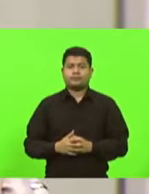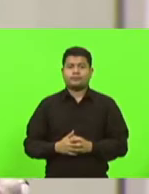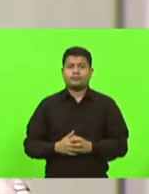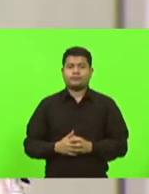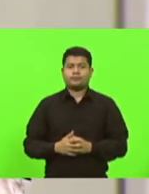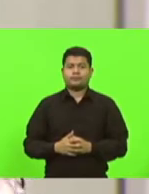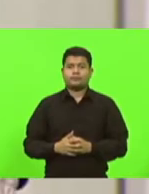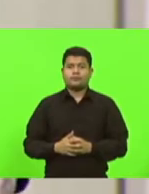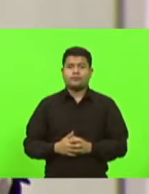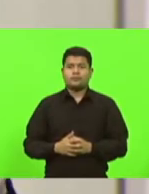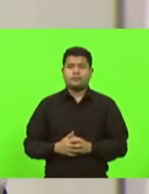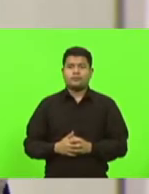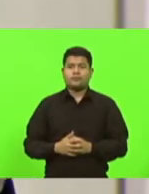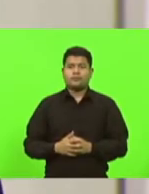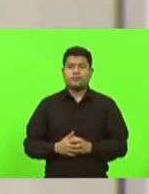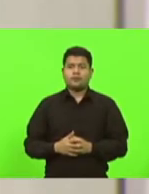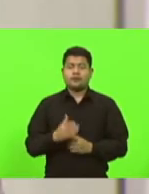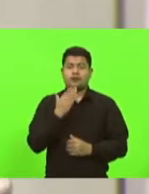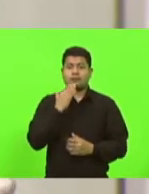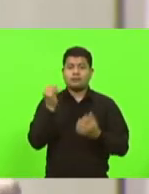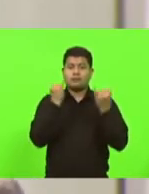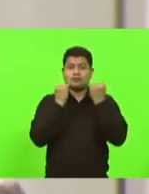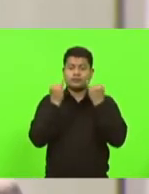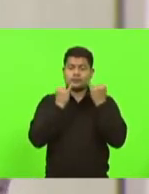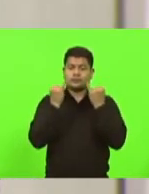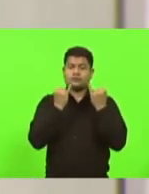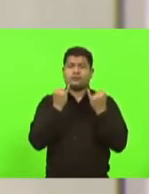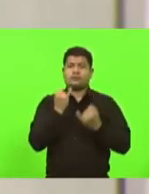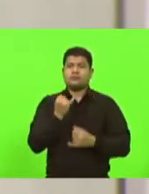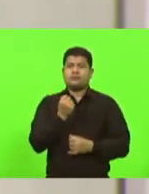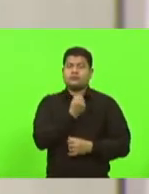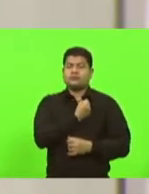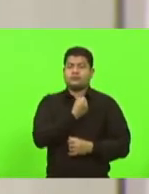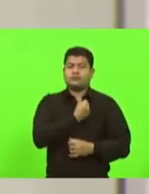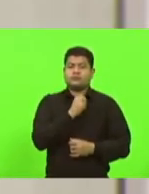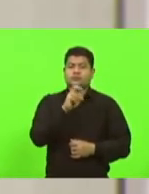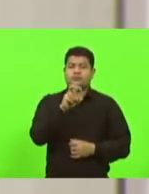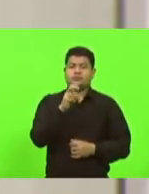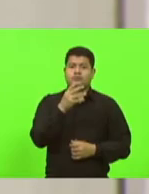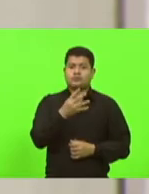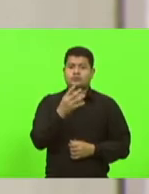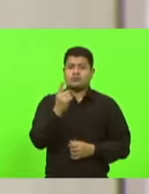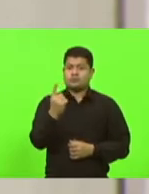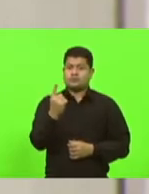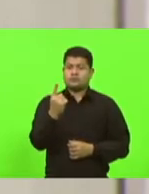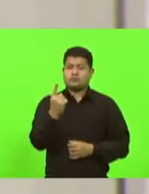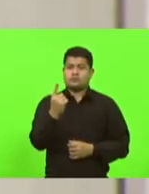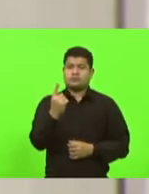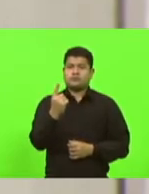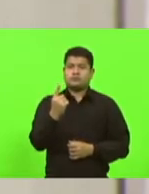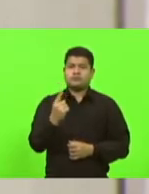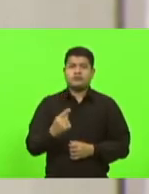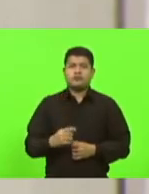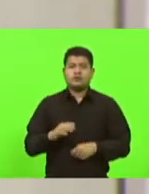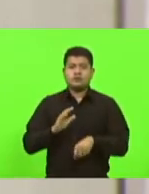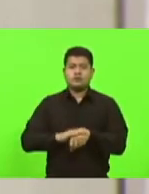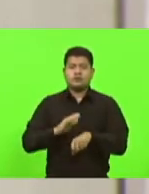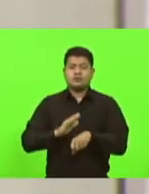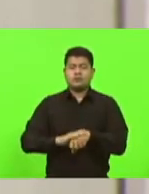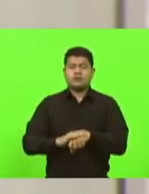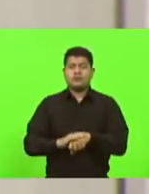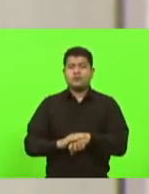Faremos o pedido de informação. Pedido de informação nº 541. O autor, deputado